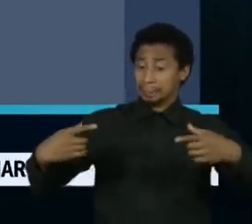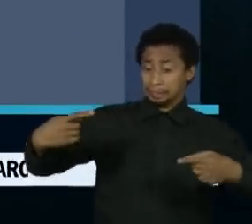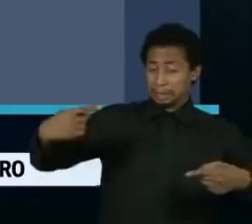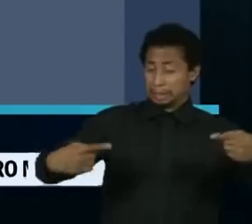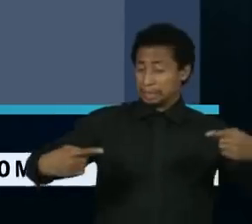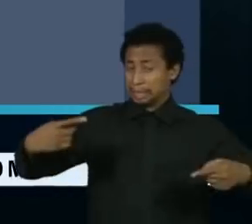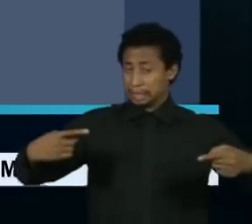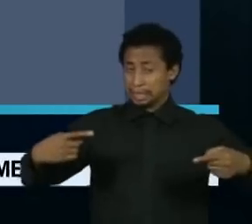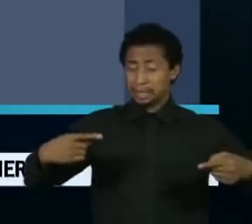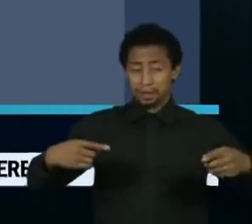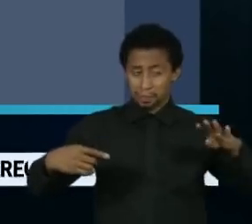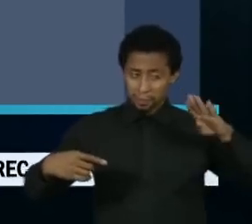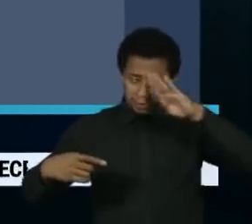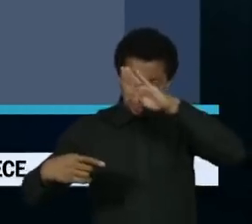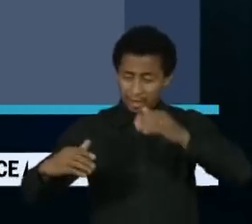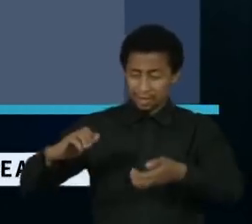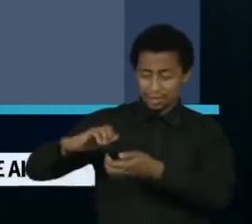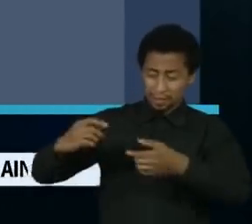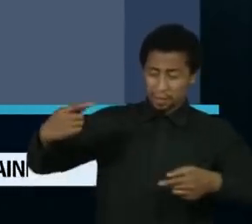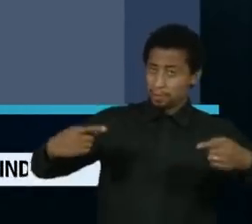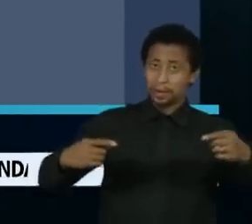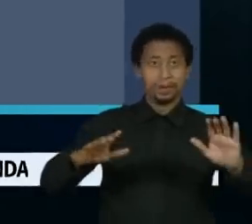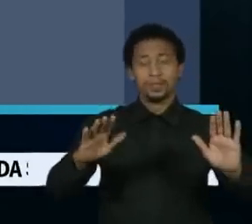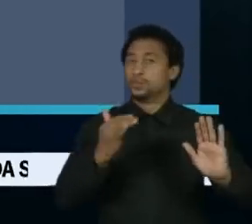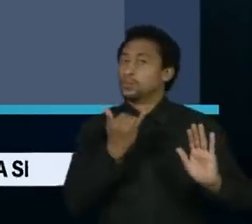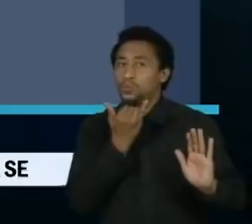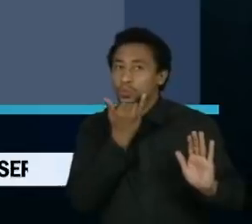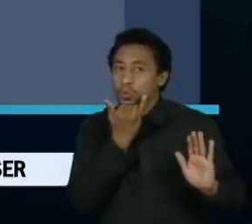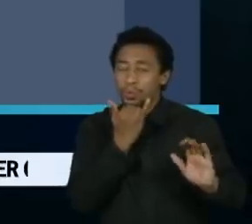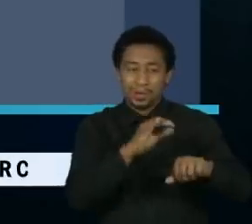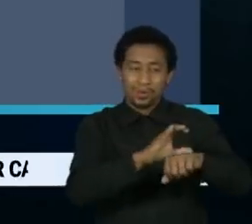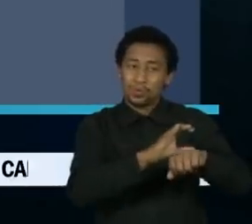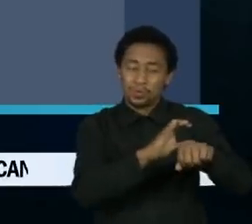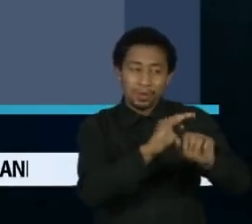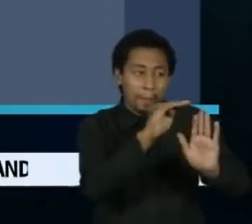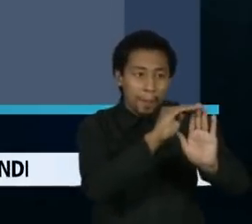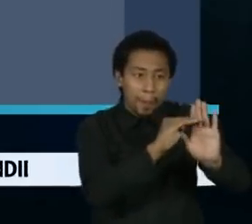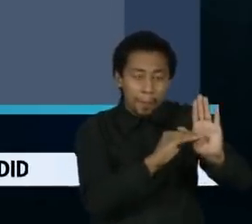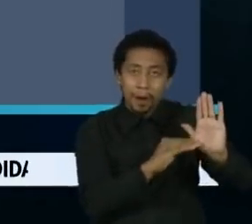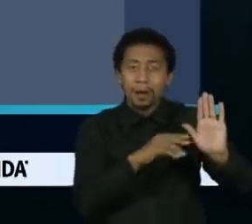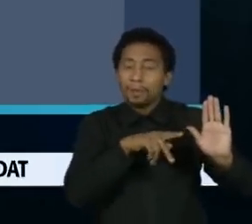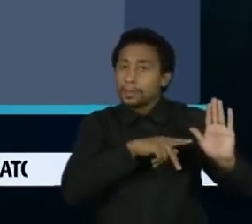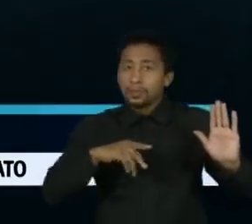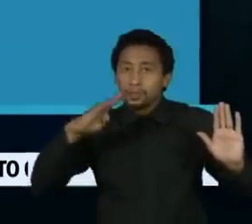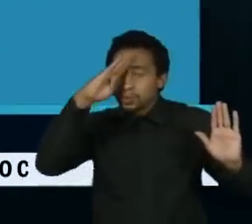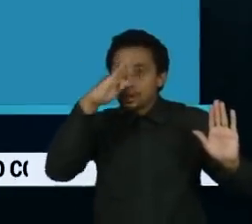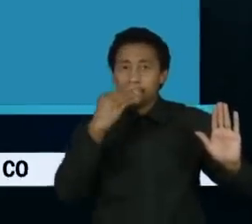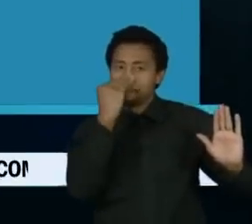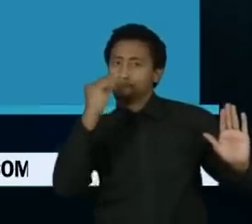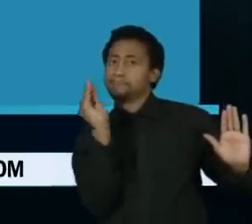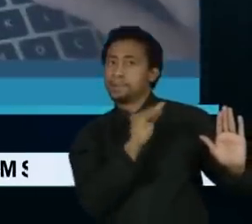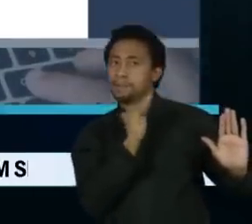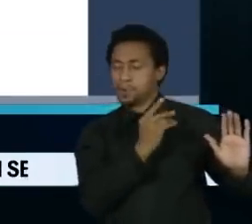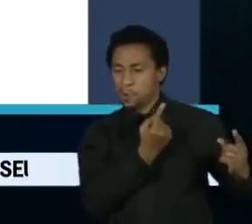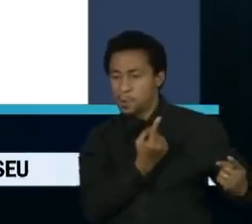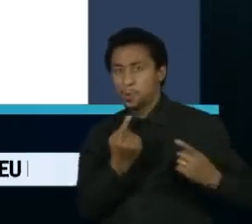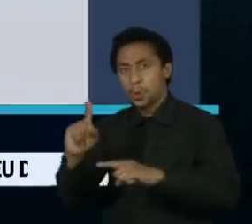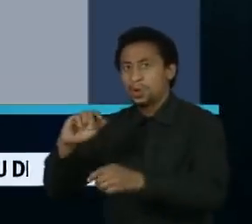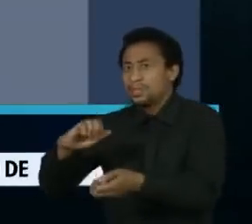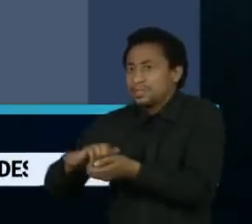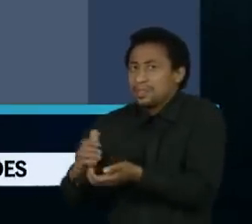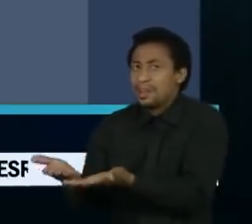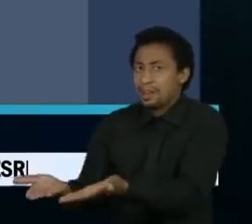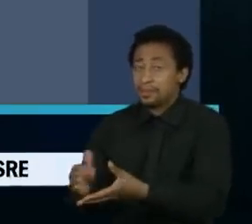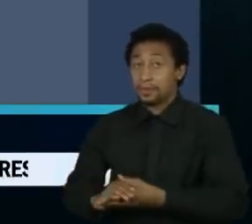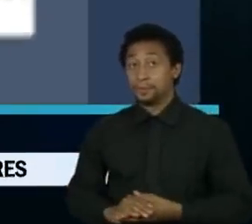alegam que o presidente ultrapassou os limites constitucionais para minar a Suprema Corte. A agência de notícias